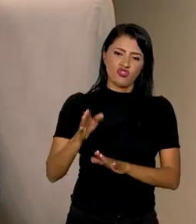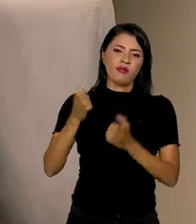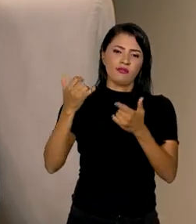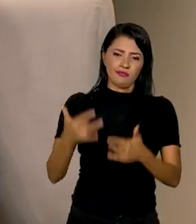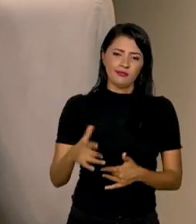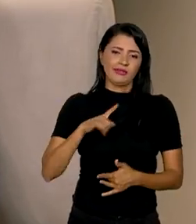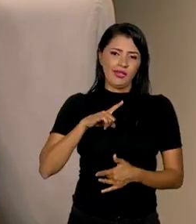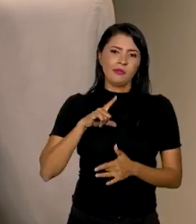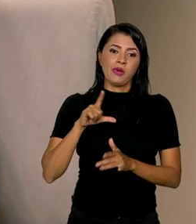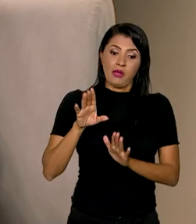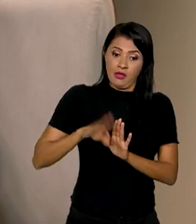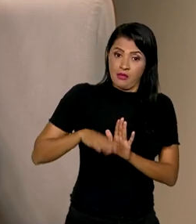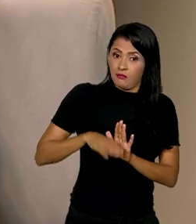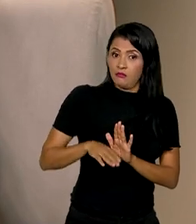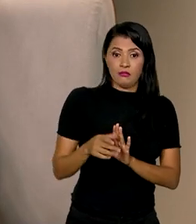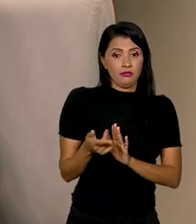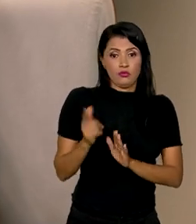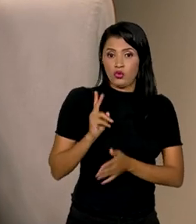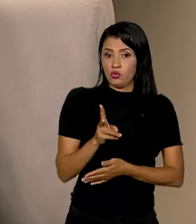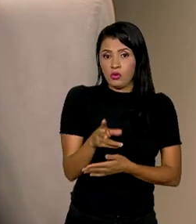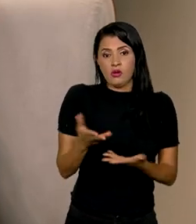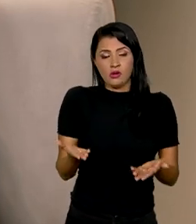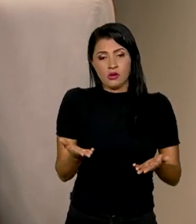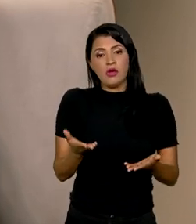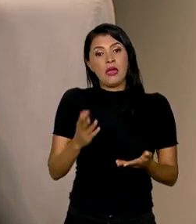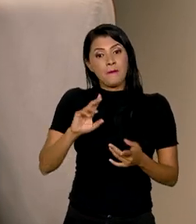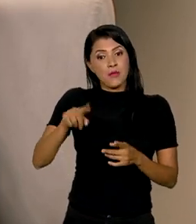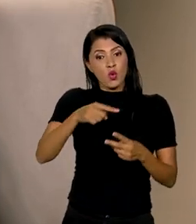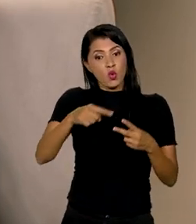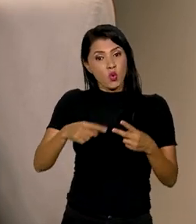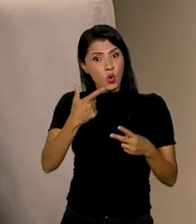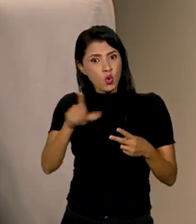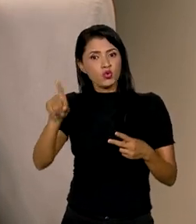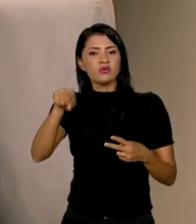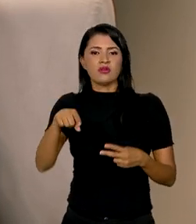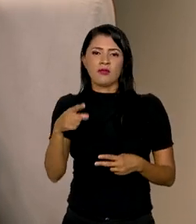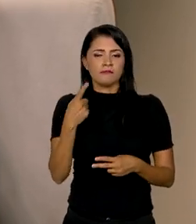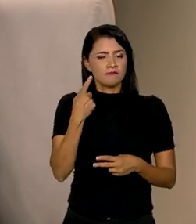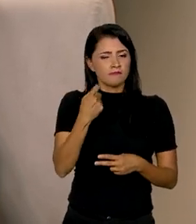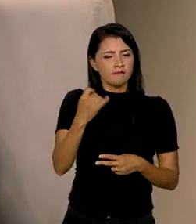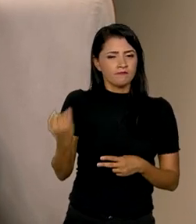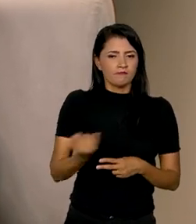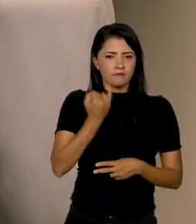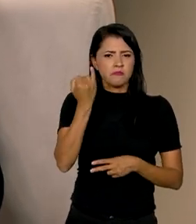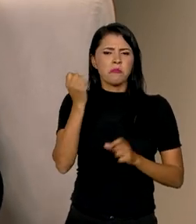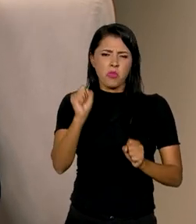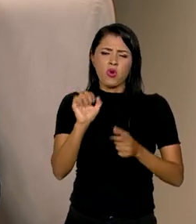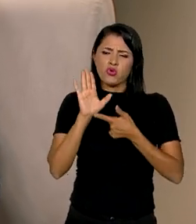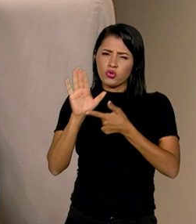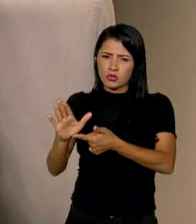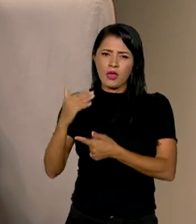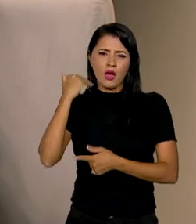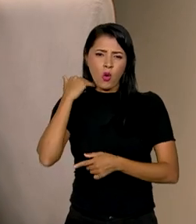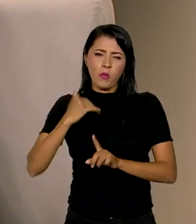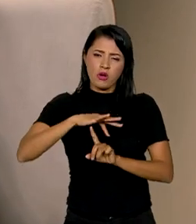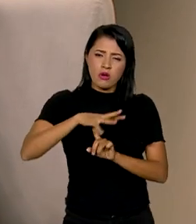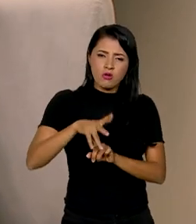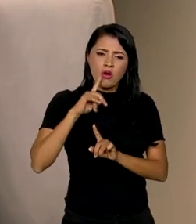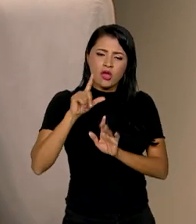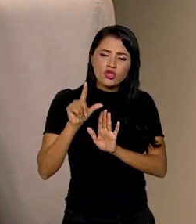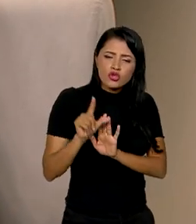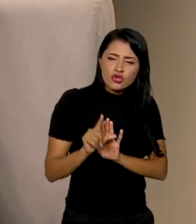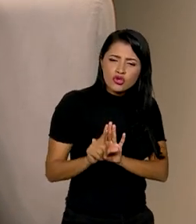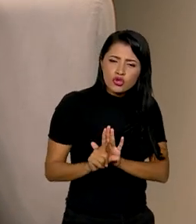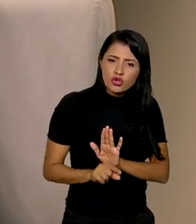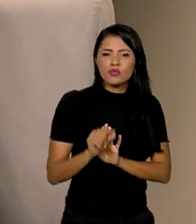para reduzir mais. E você tem outros dois dados interessantes que podem ajudar o Banco Central a reduzir de forma um